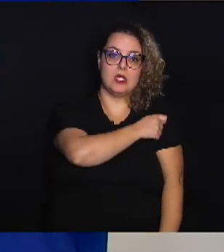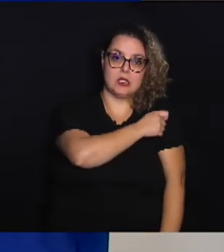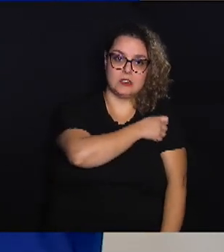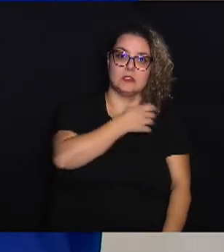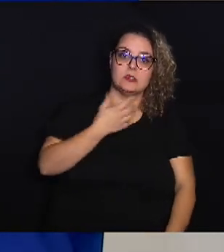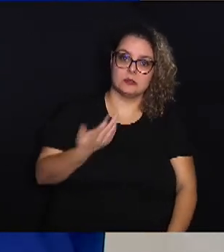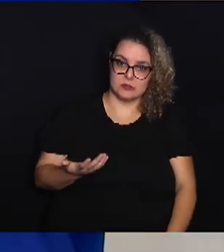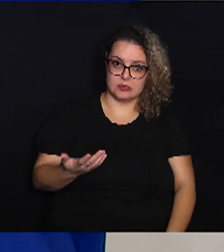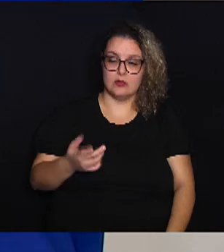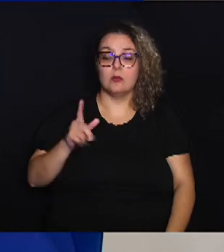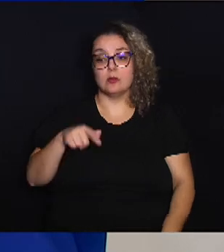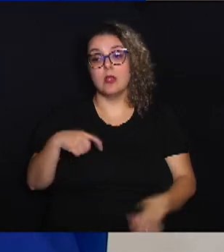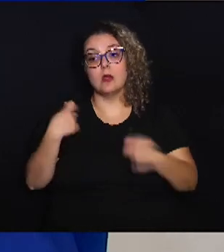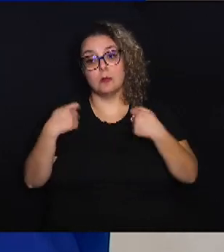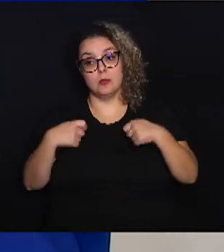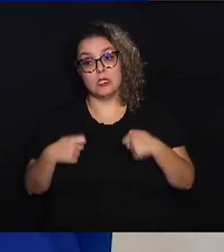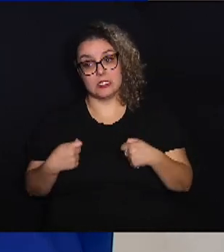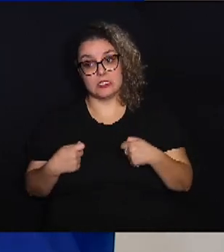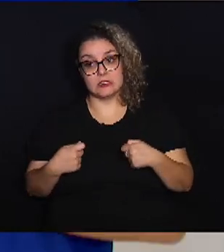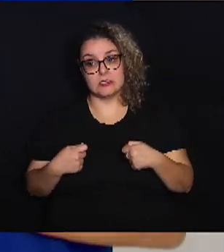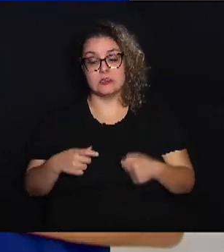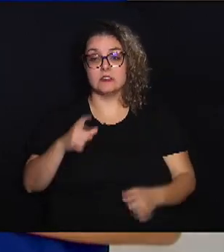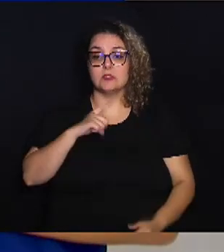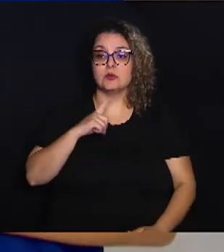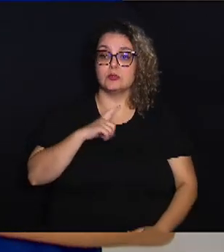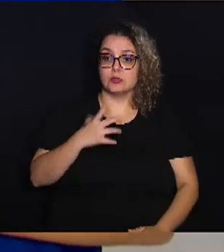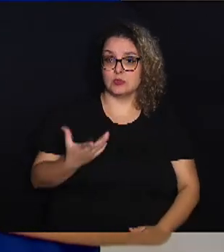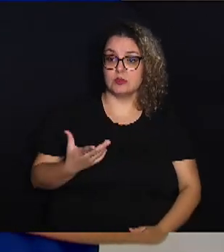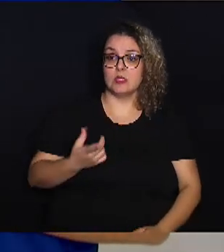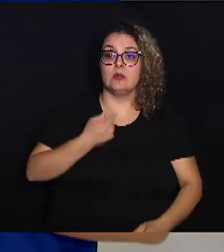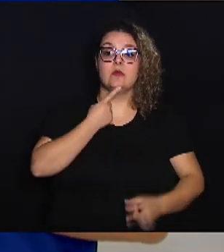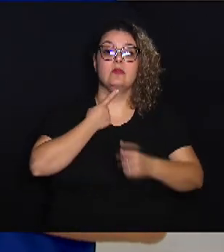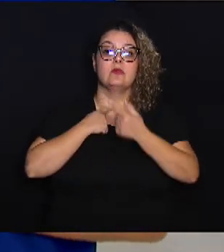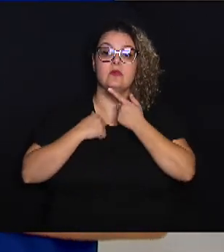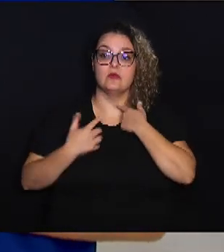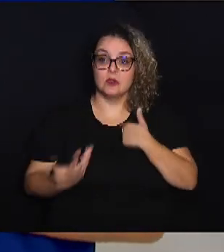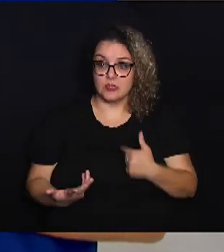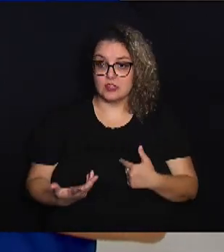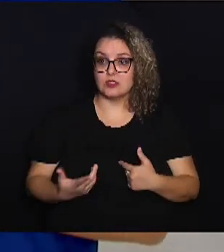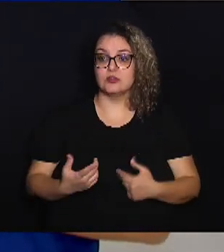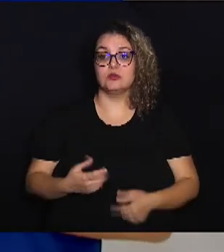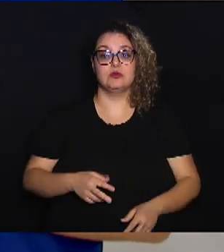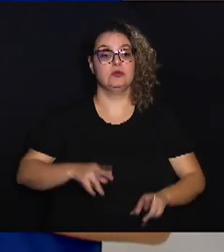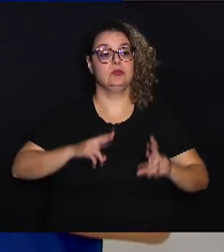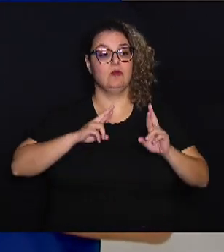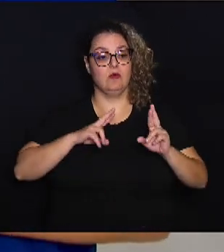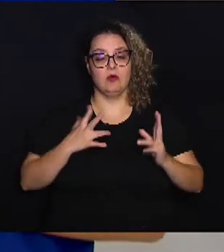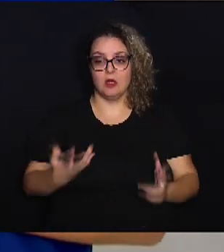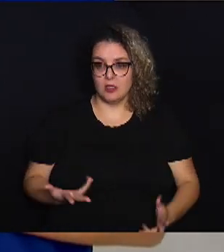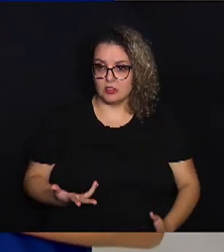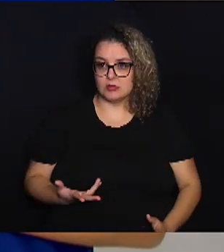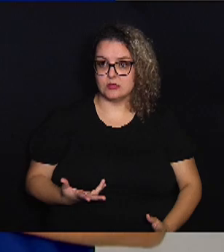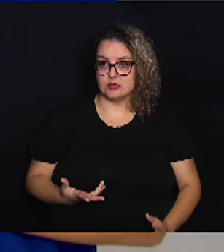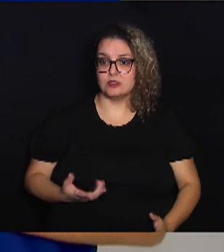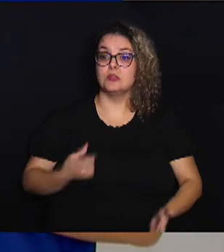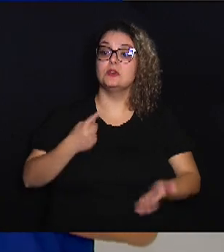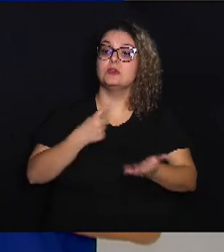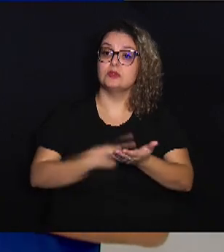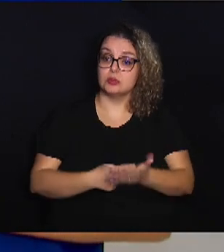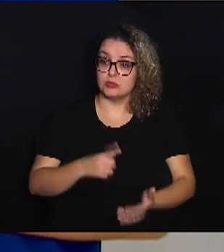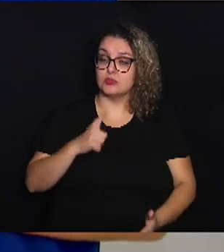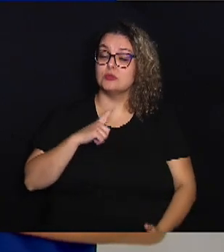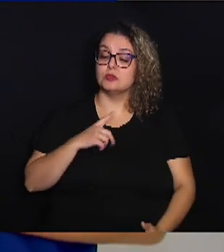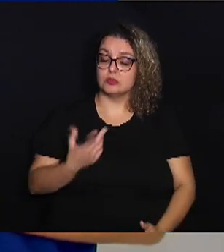Então, é necessário você ter muita vontade, desejo e estar comprometido